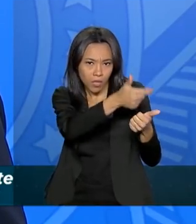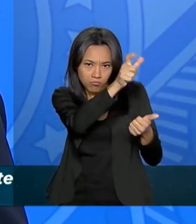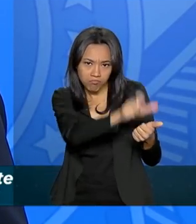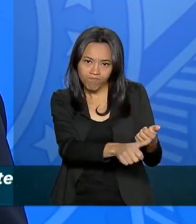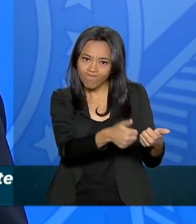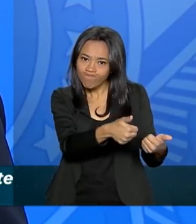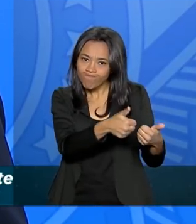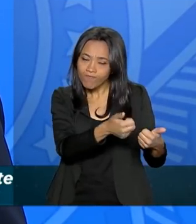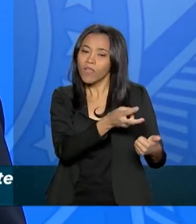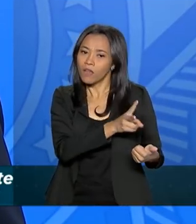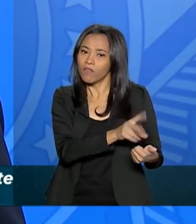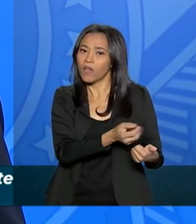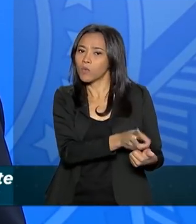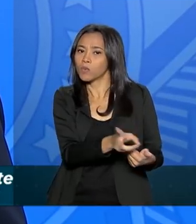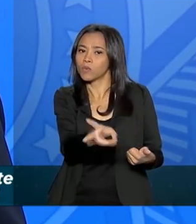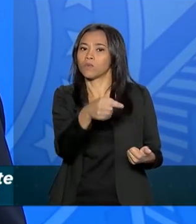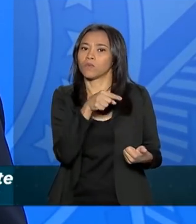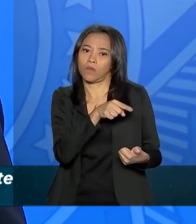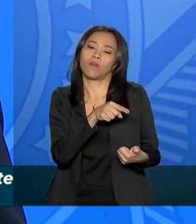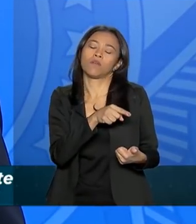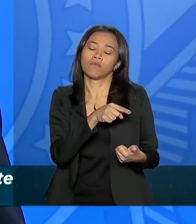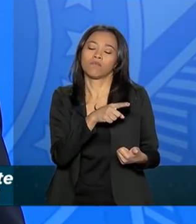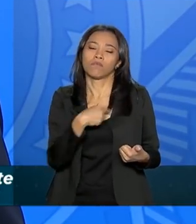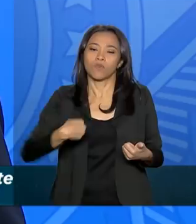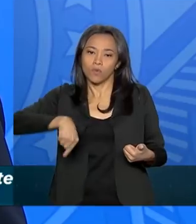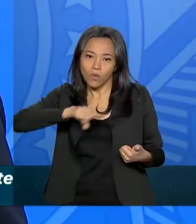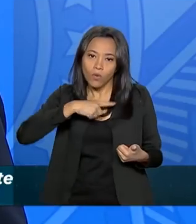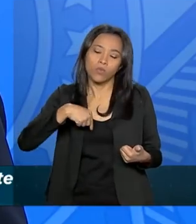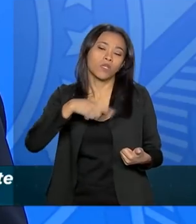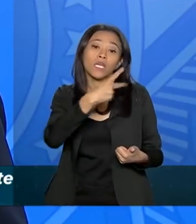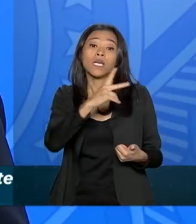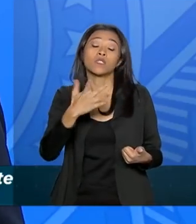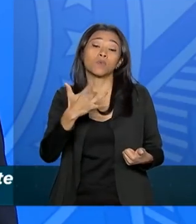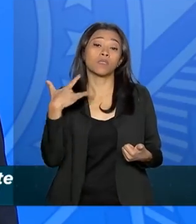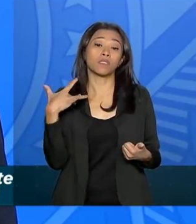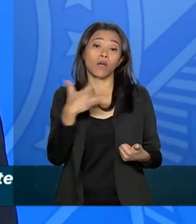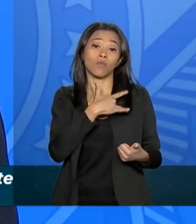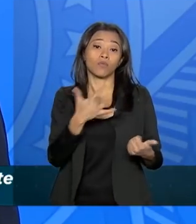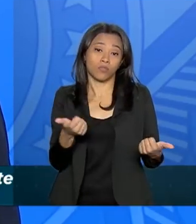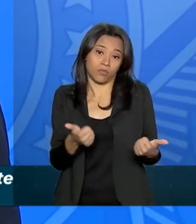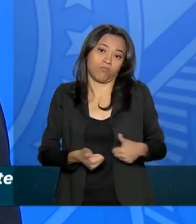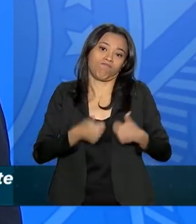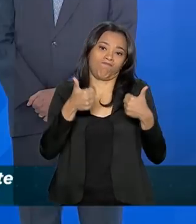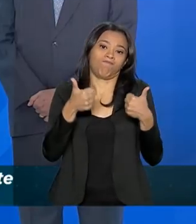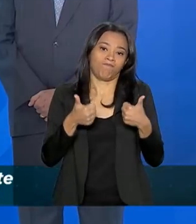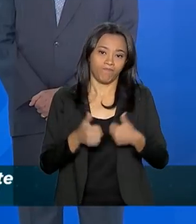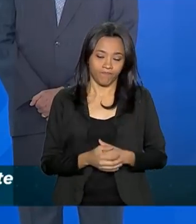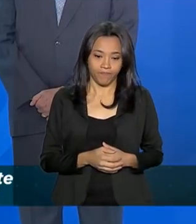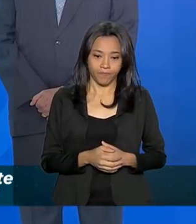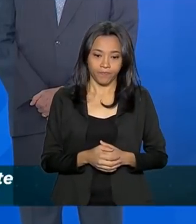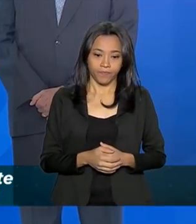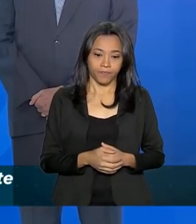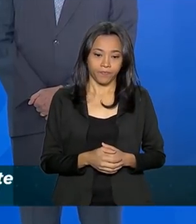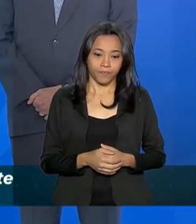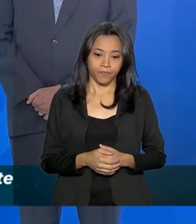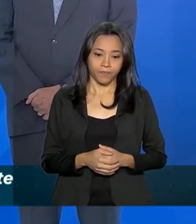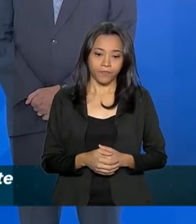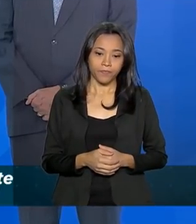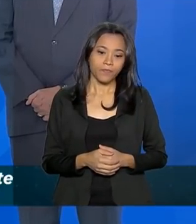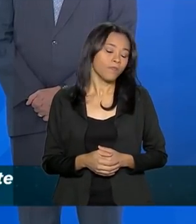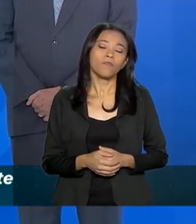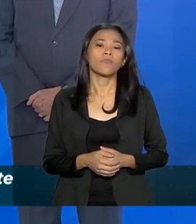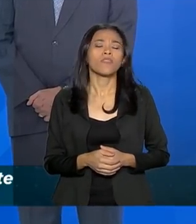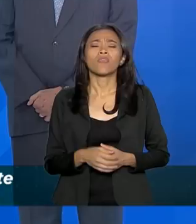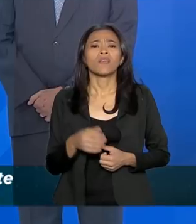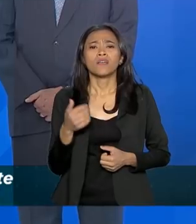E ele vai continuar conosco aí, enquanto a sua saúde, assim eu permitir. Foi ele? Não, não tem